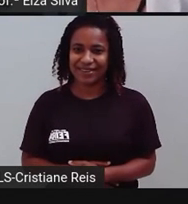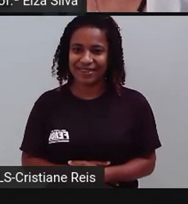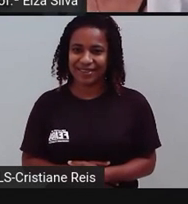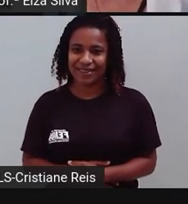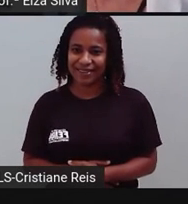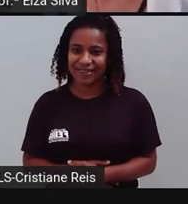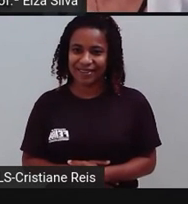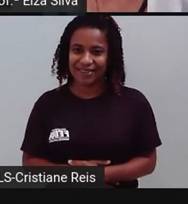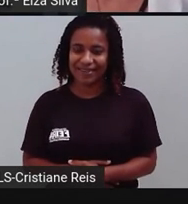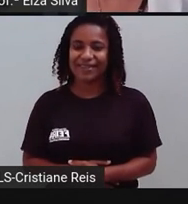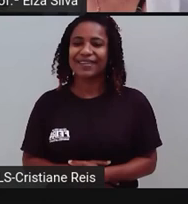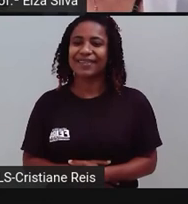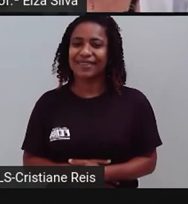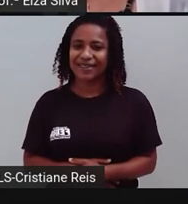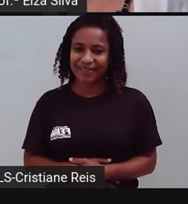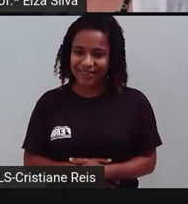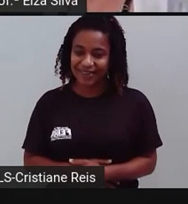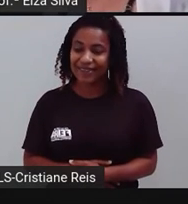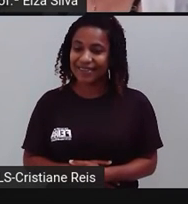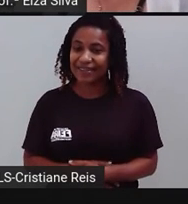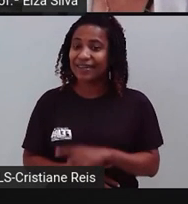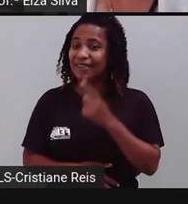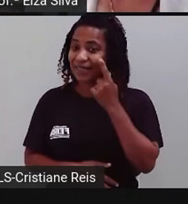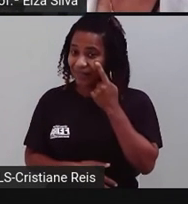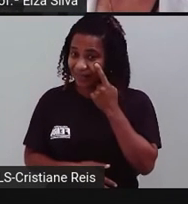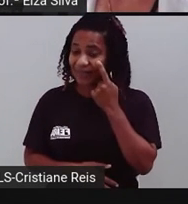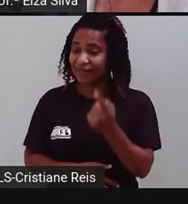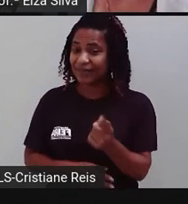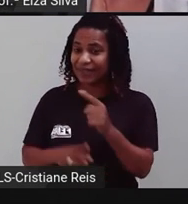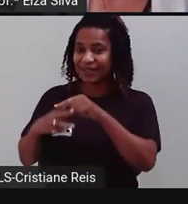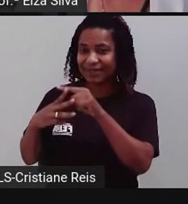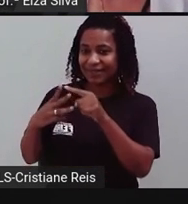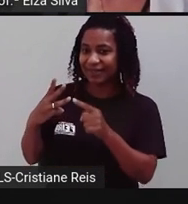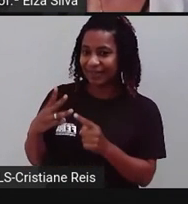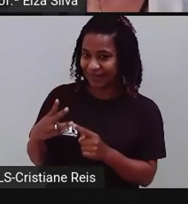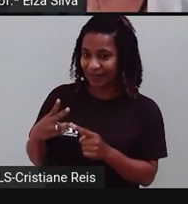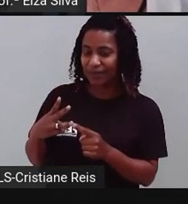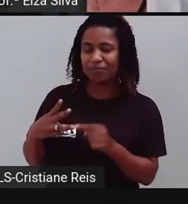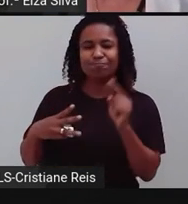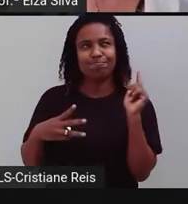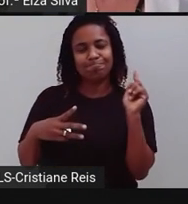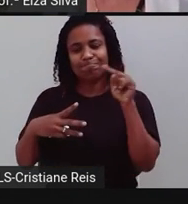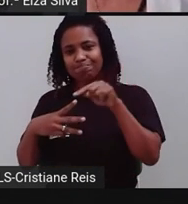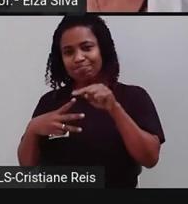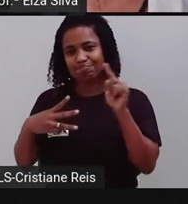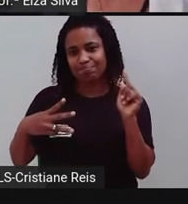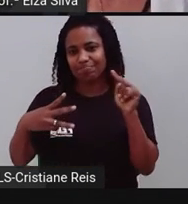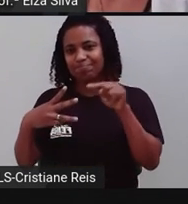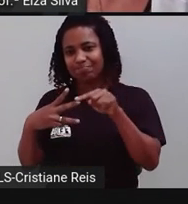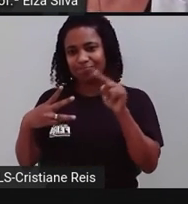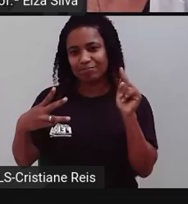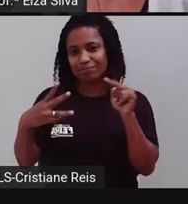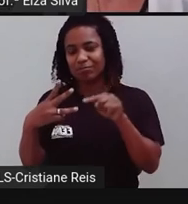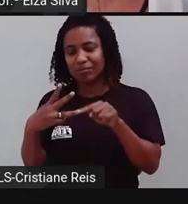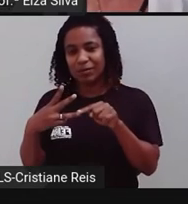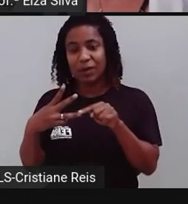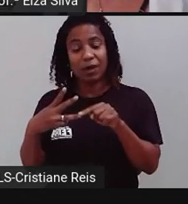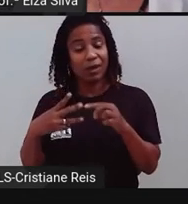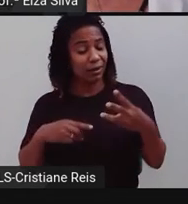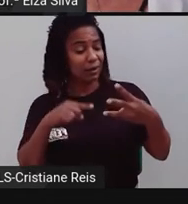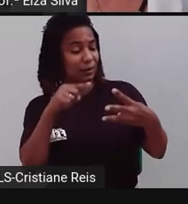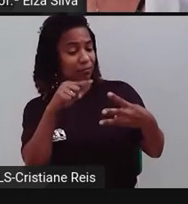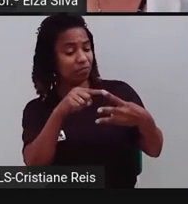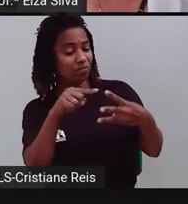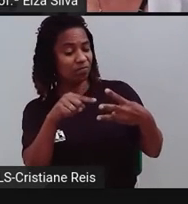to do in your vacation Então vocês vão escrever três coisas que vocês pretendem fazer E três coisas que vocês não pretendem